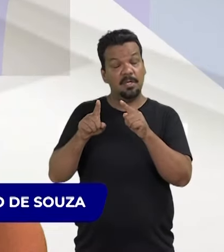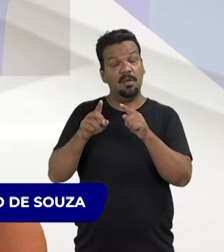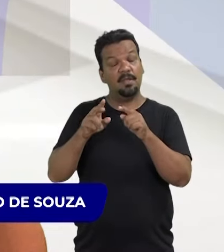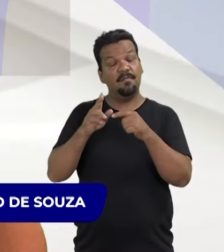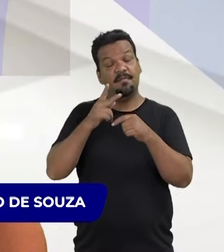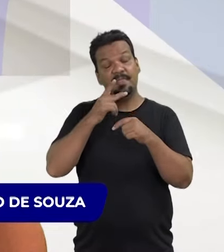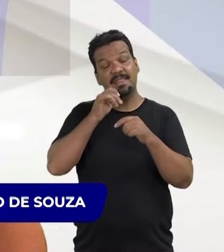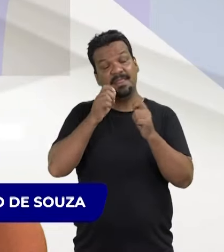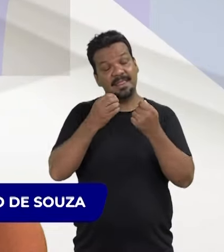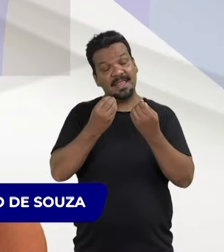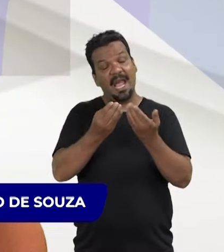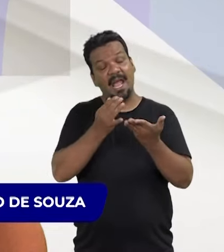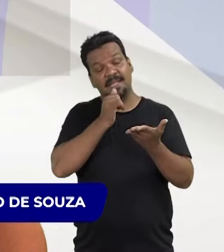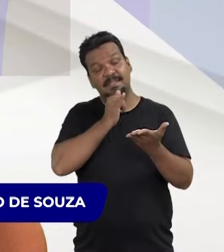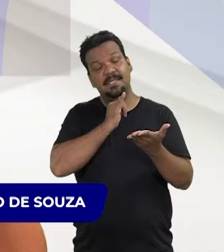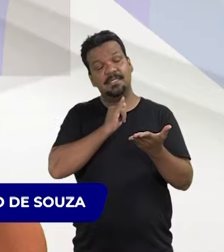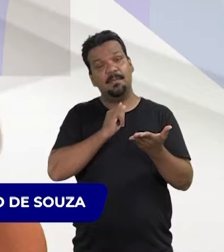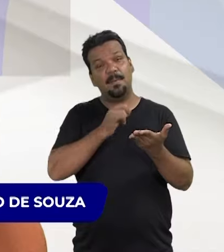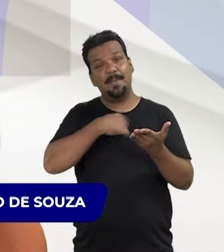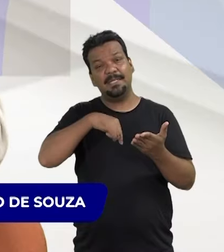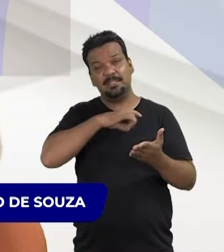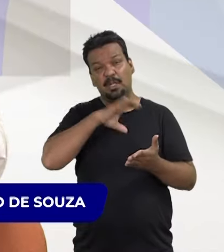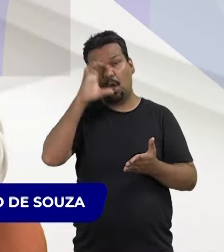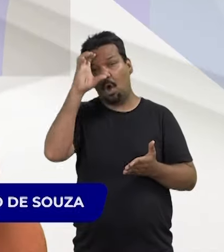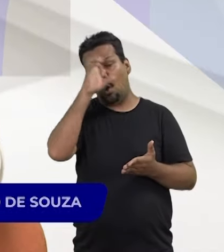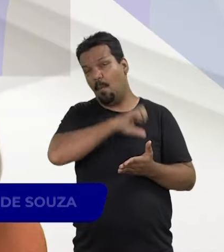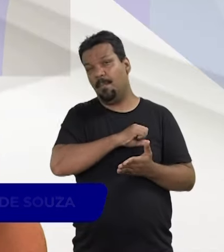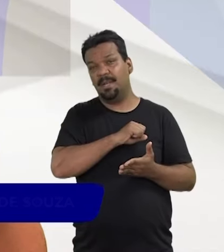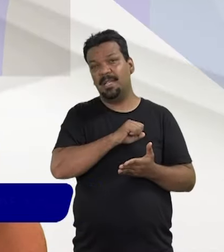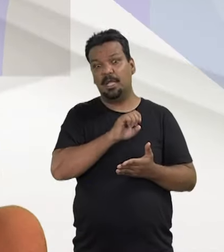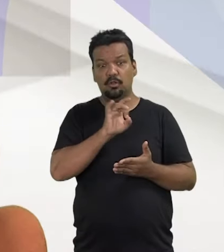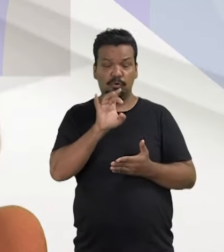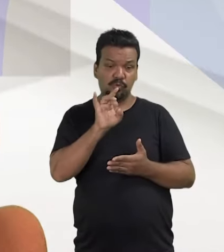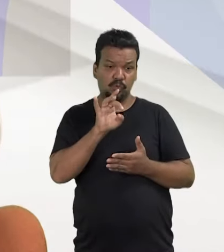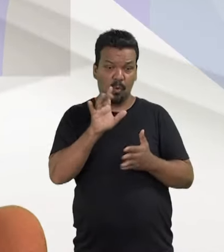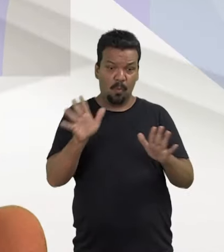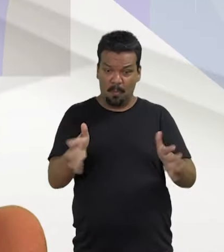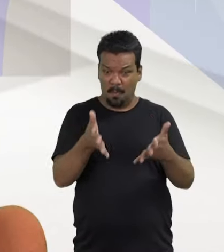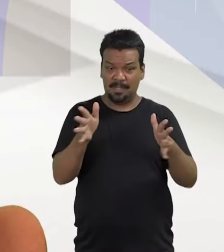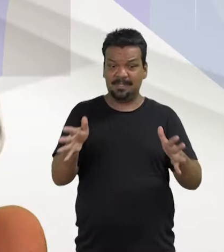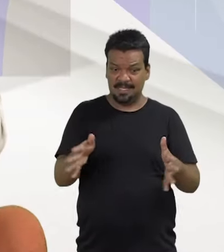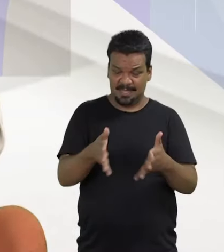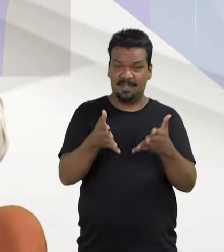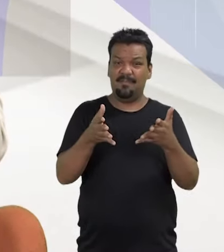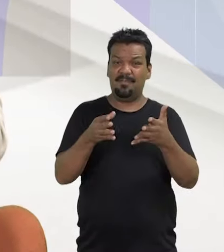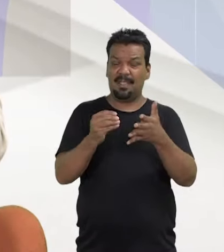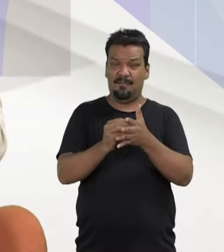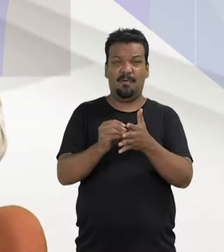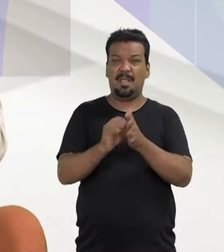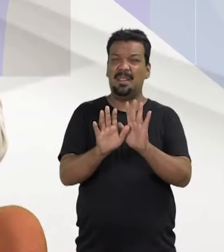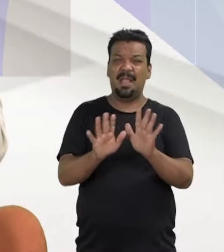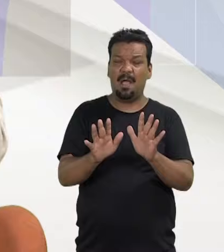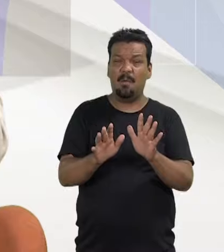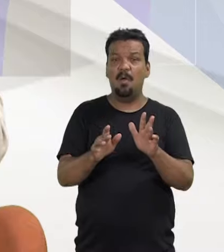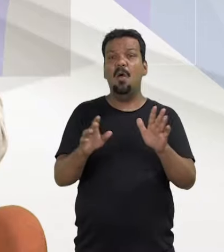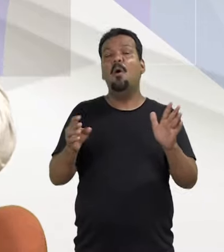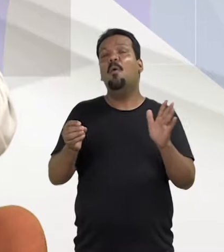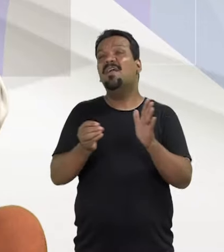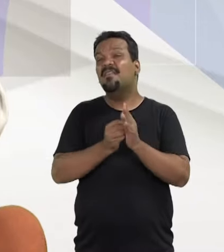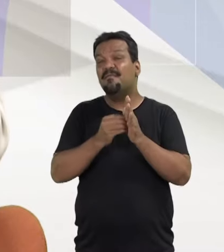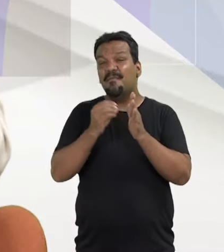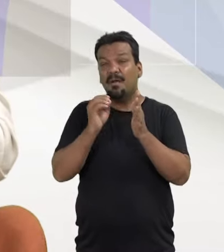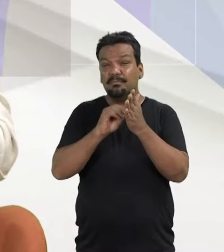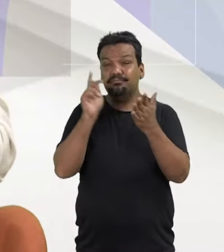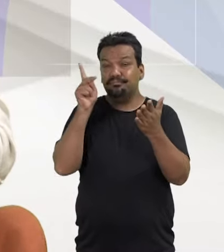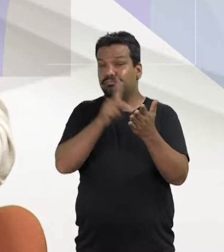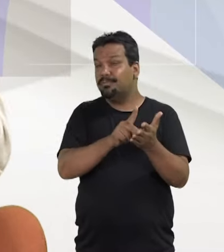quis trazer esse exemplo para a gente entender que não é uma questão de incentivo que está nos faltando. O que